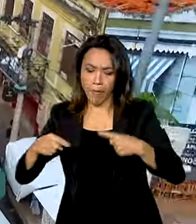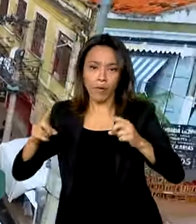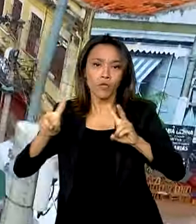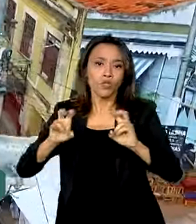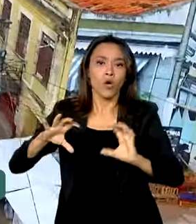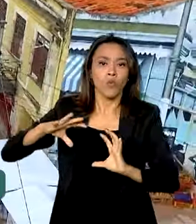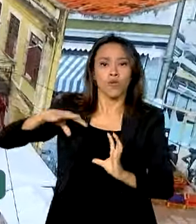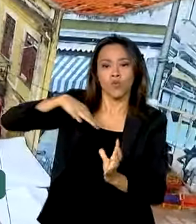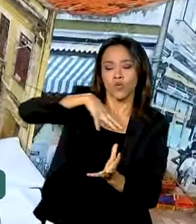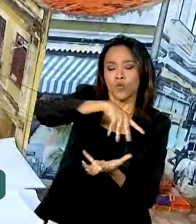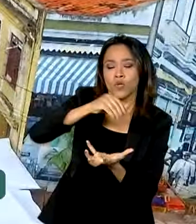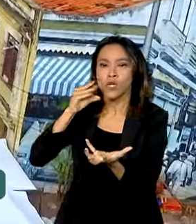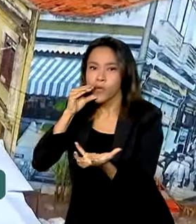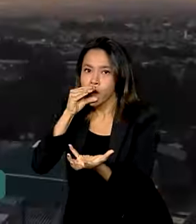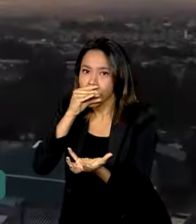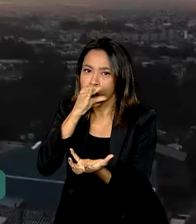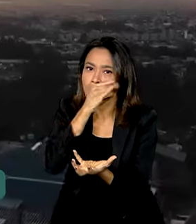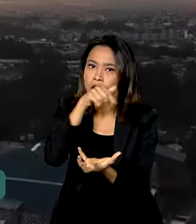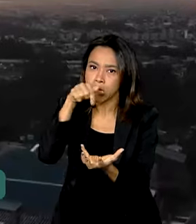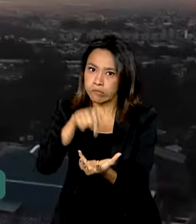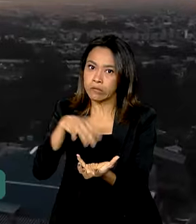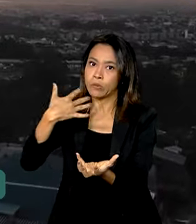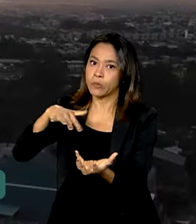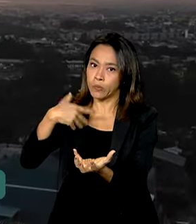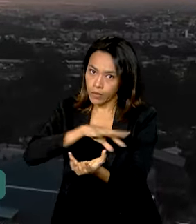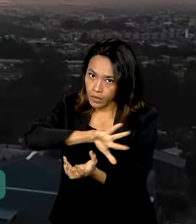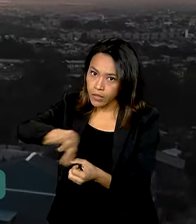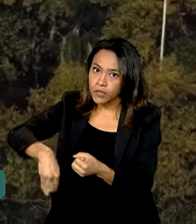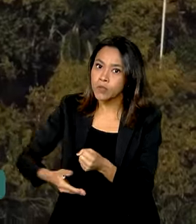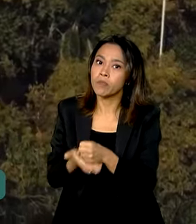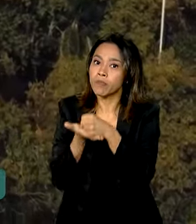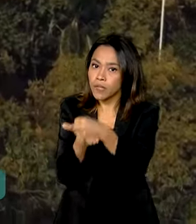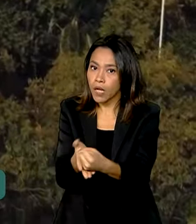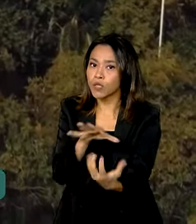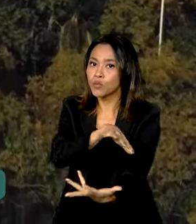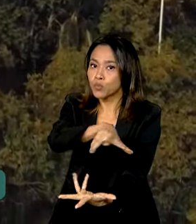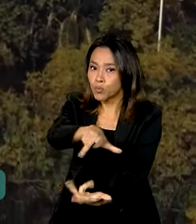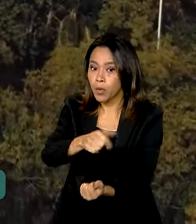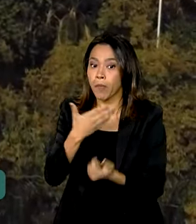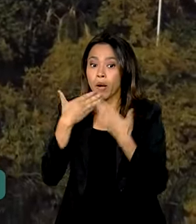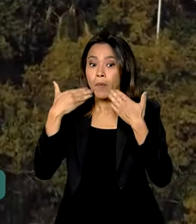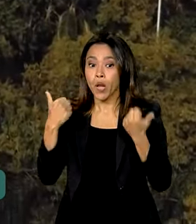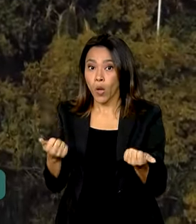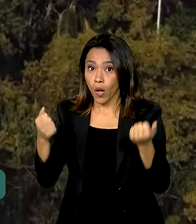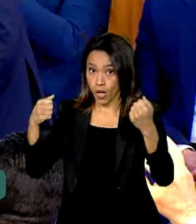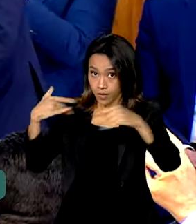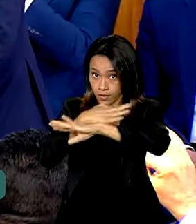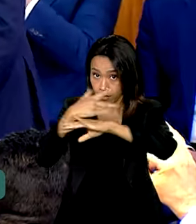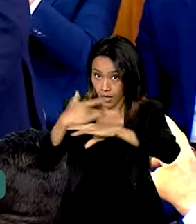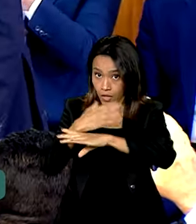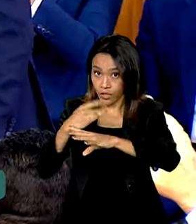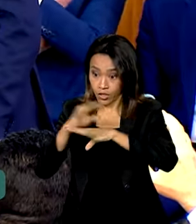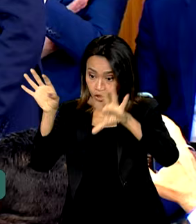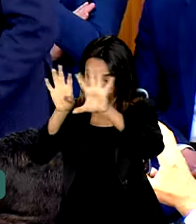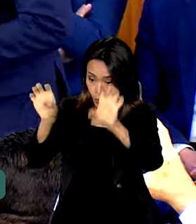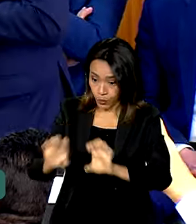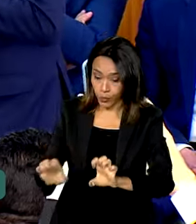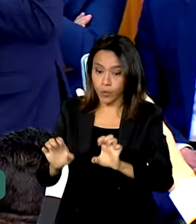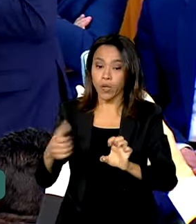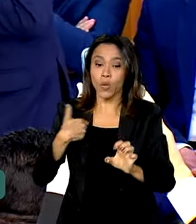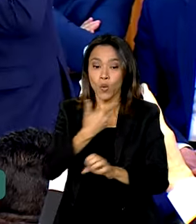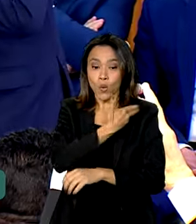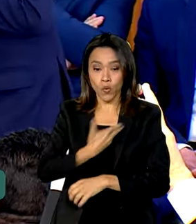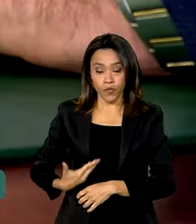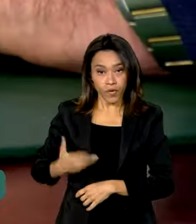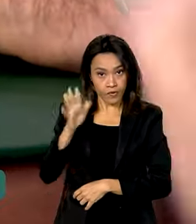e a sustentabilidade do planeta. E para melhorar a infraestrutura da cidade para receber o evento, o governo federal e a